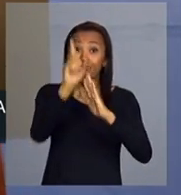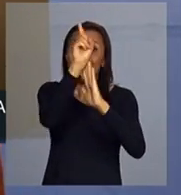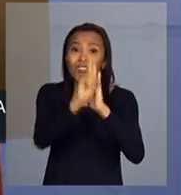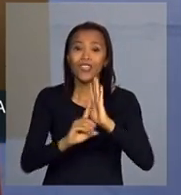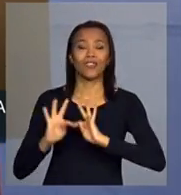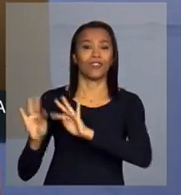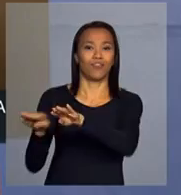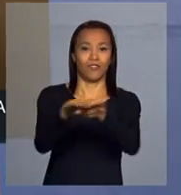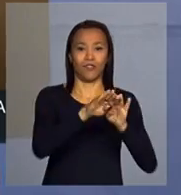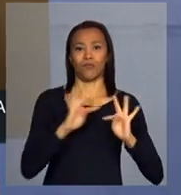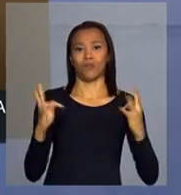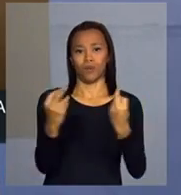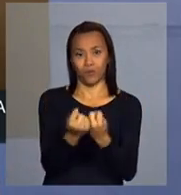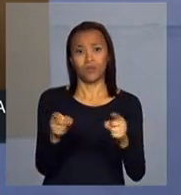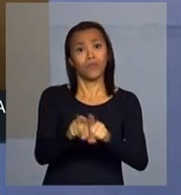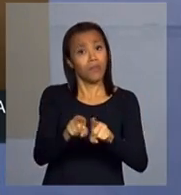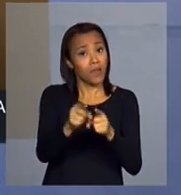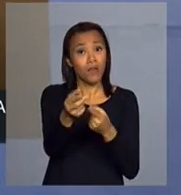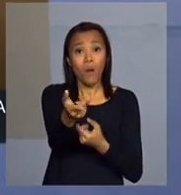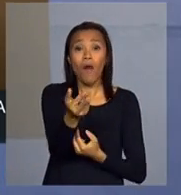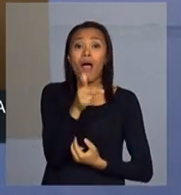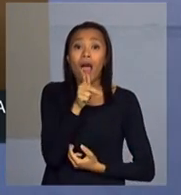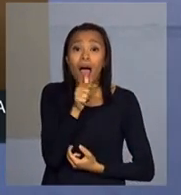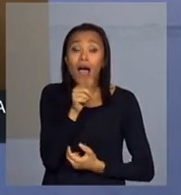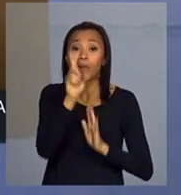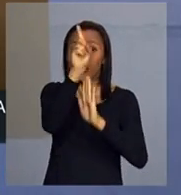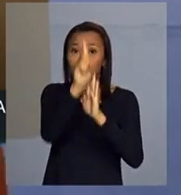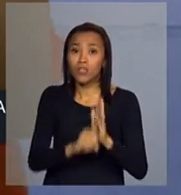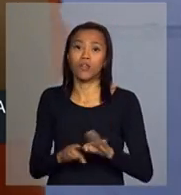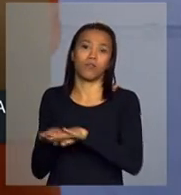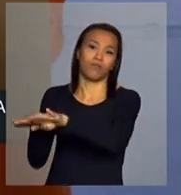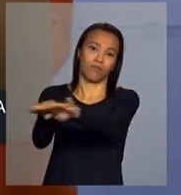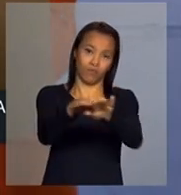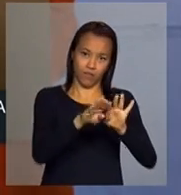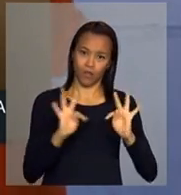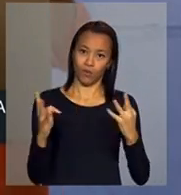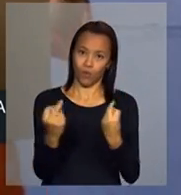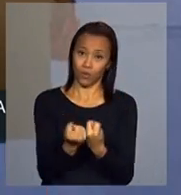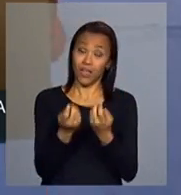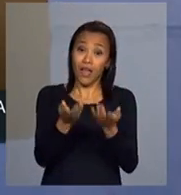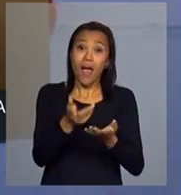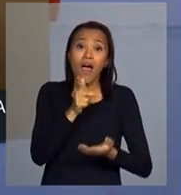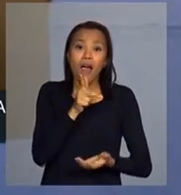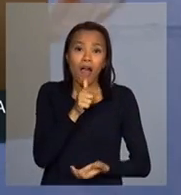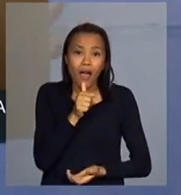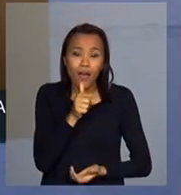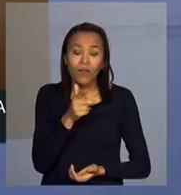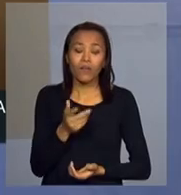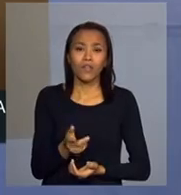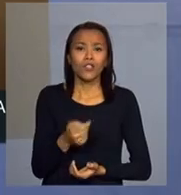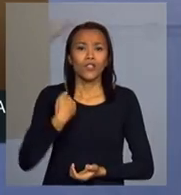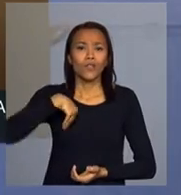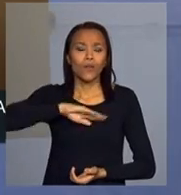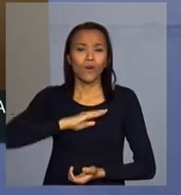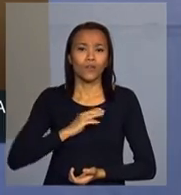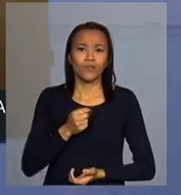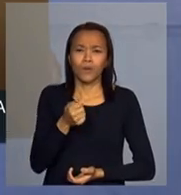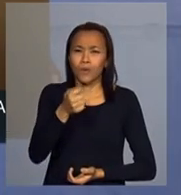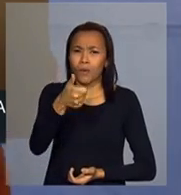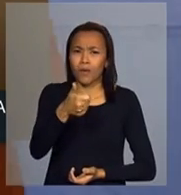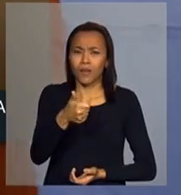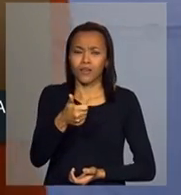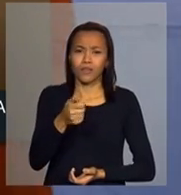é um direito de cidadania. E a água que faz brotar a vida, e nós somos quase todos